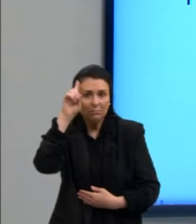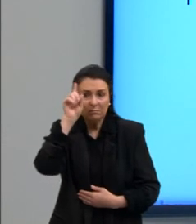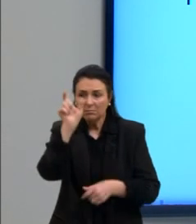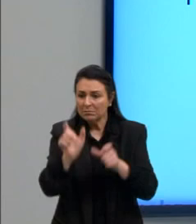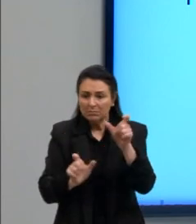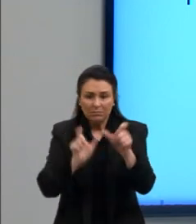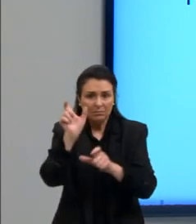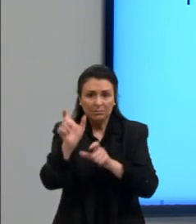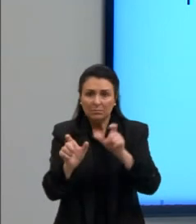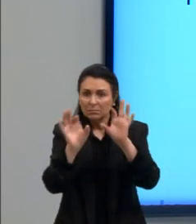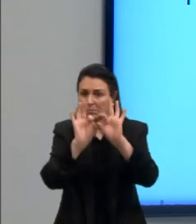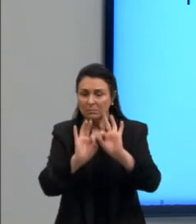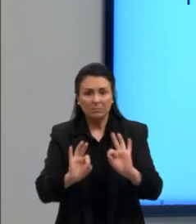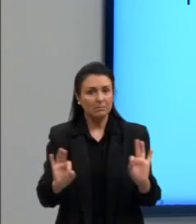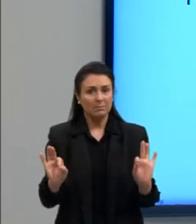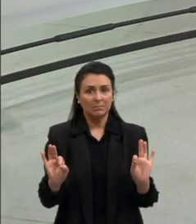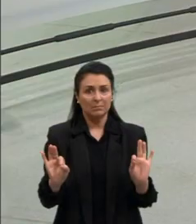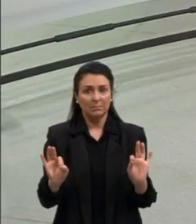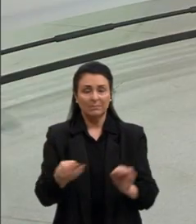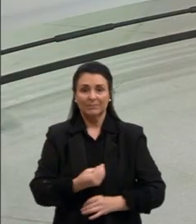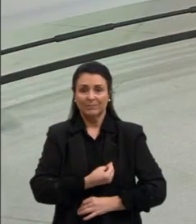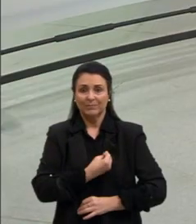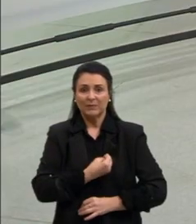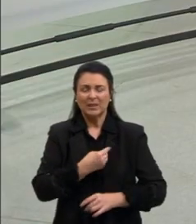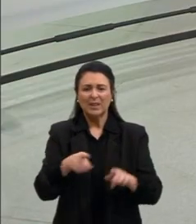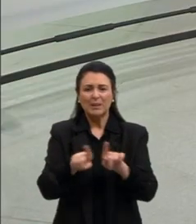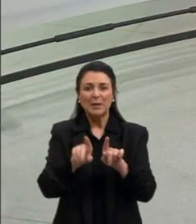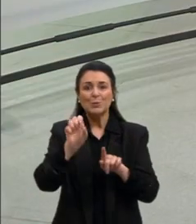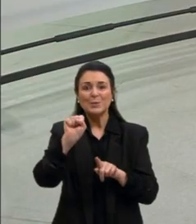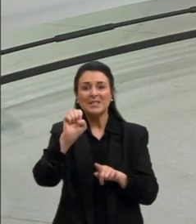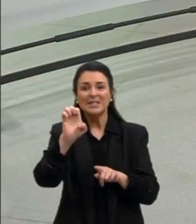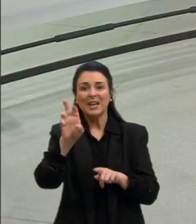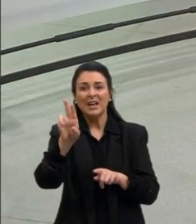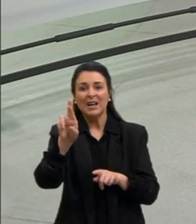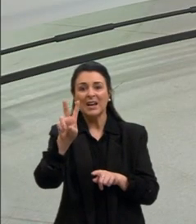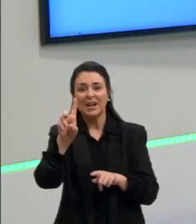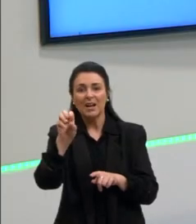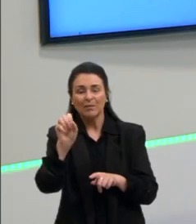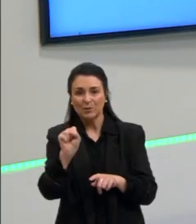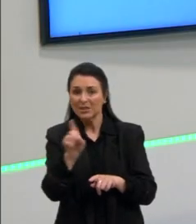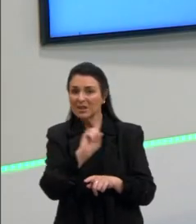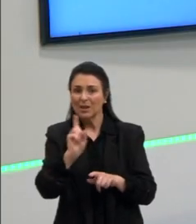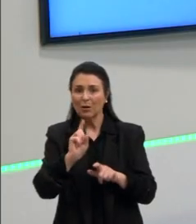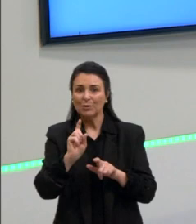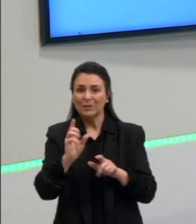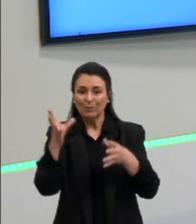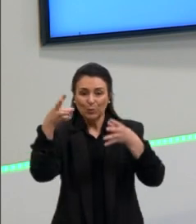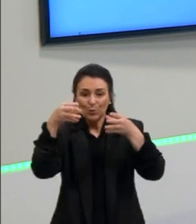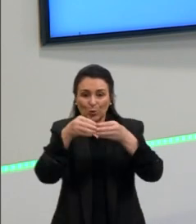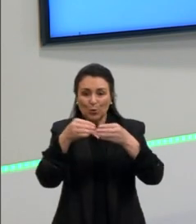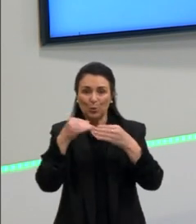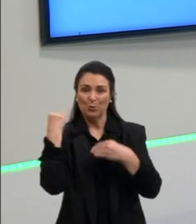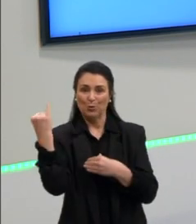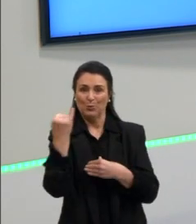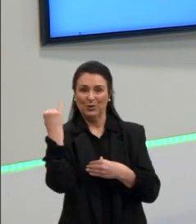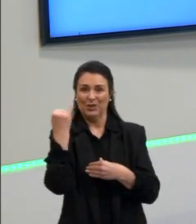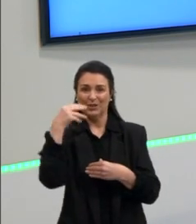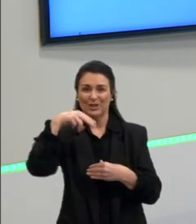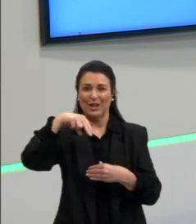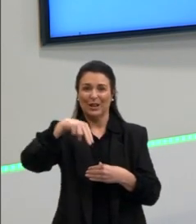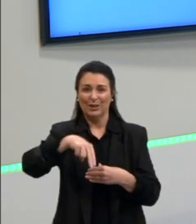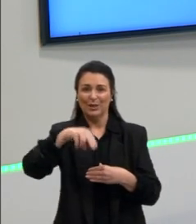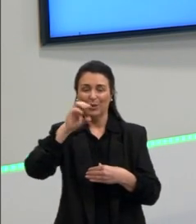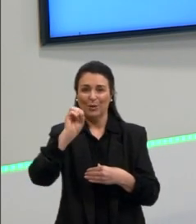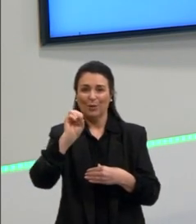das pessoas e a vida dos servos, de pessoas que não faziam parte da nobreza, ela fica em grande parte excluída